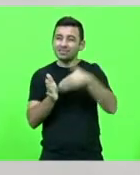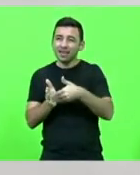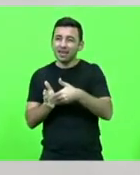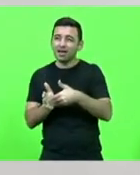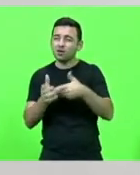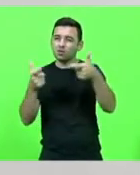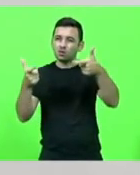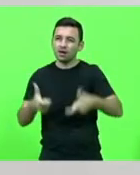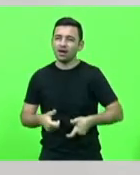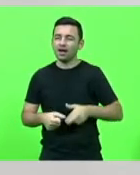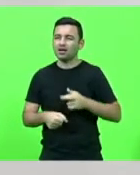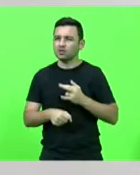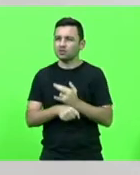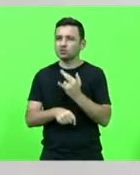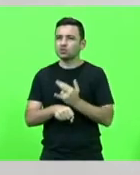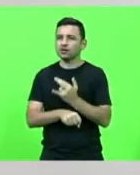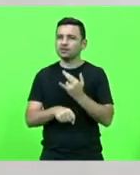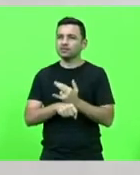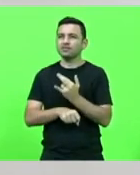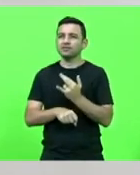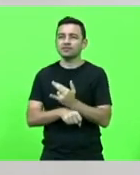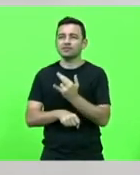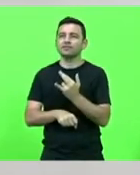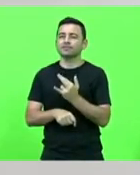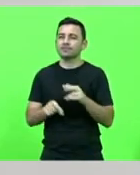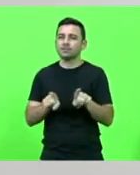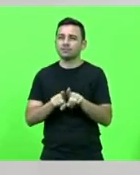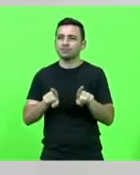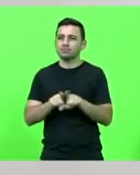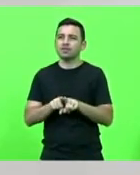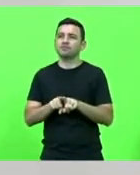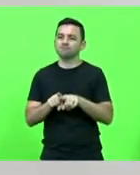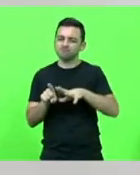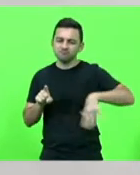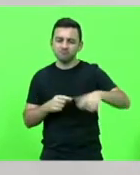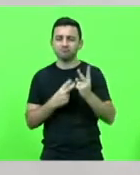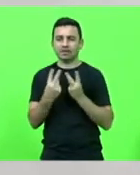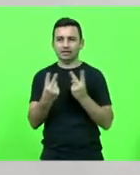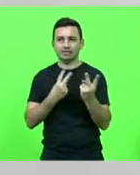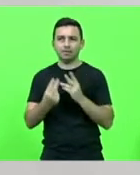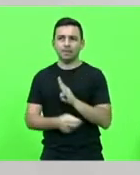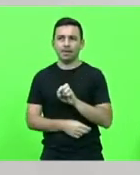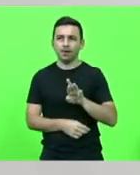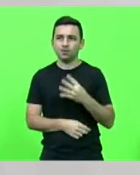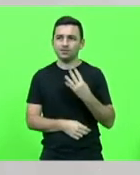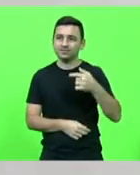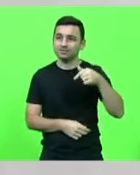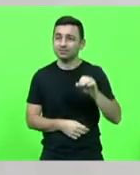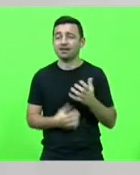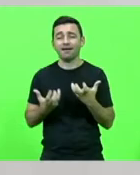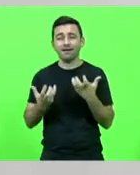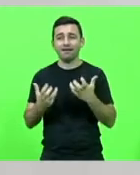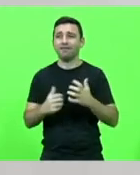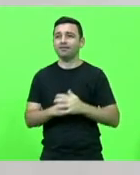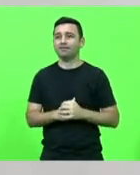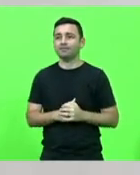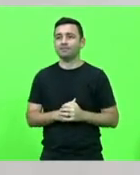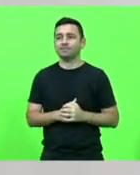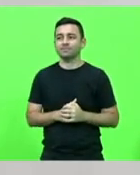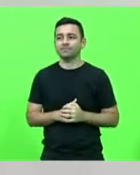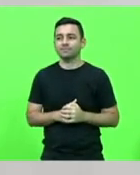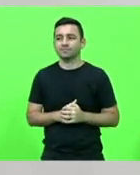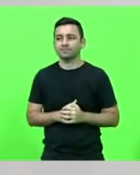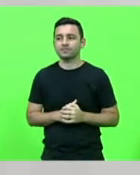merece essa continuidade da duplicação da BR-470 nós estamos torcendo muito eu tive várias reuniões com vários